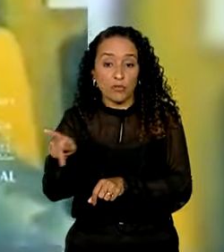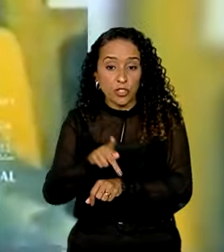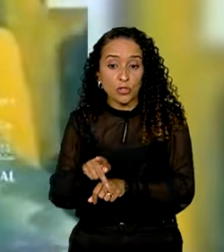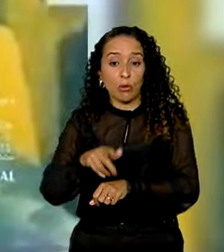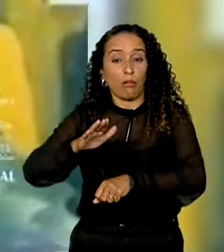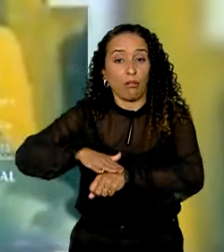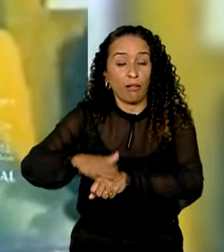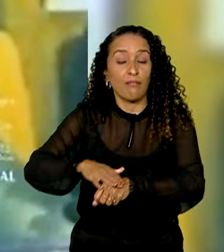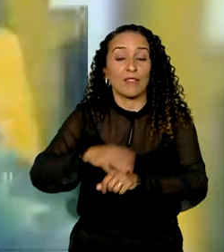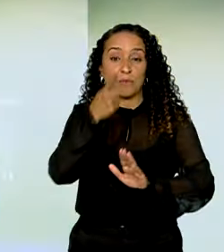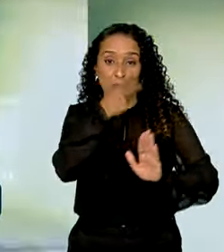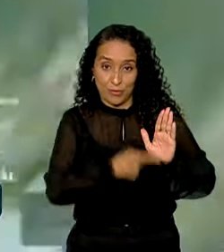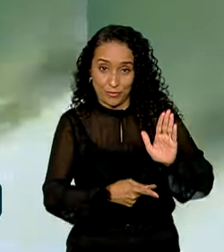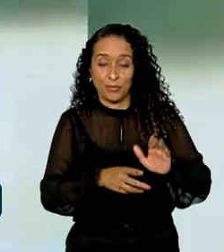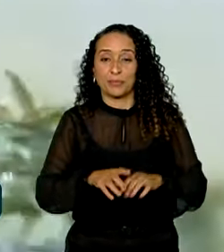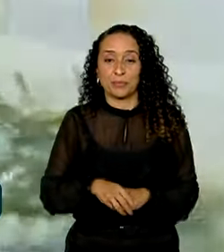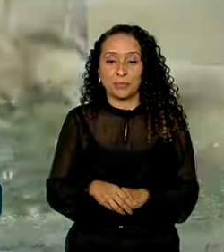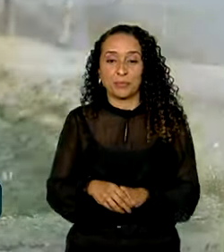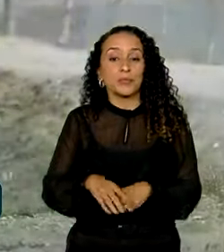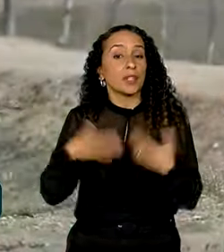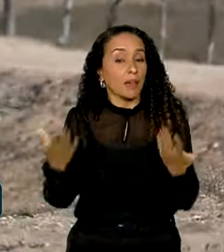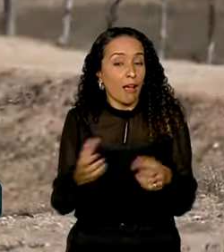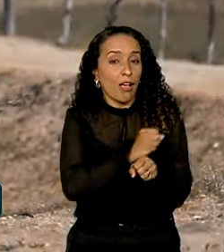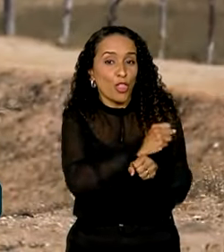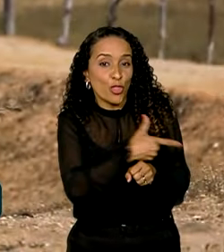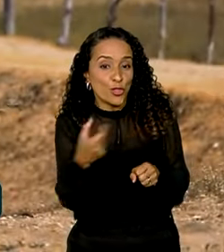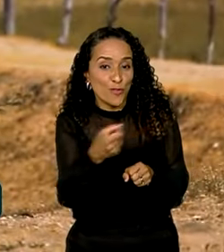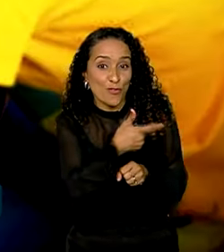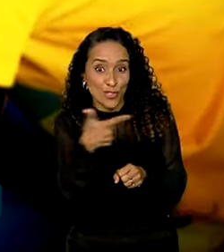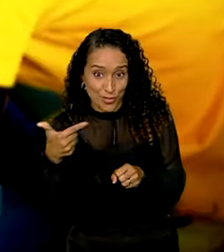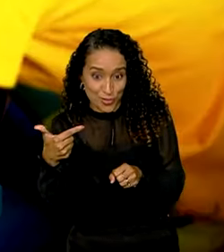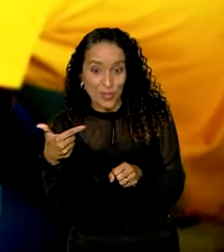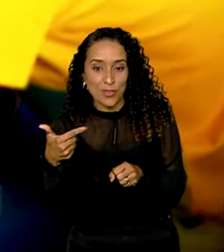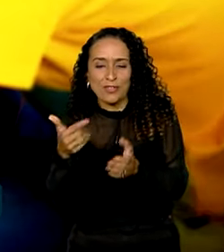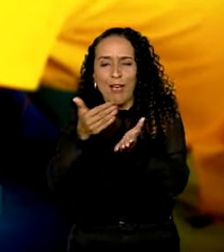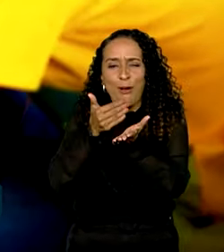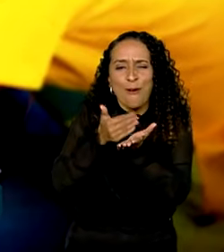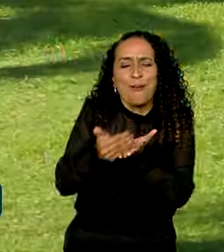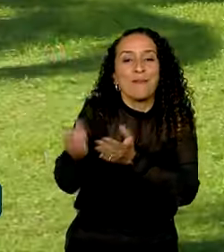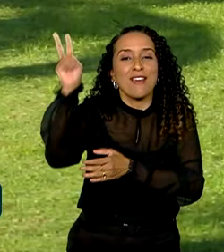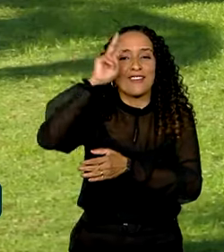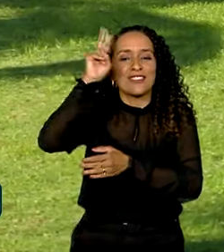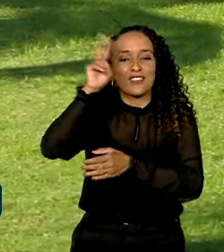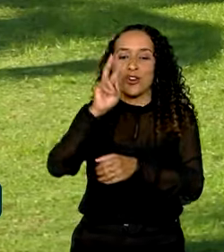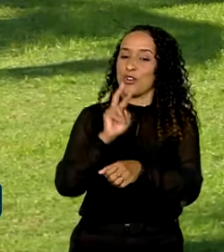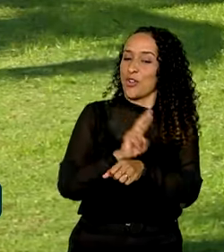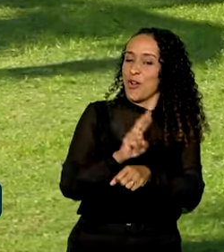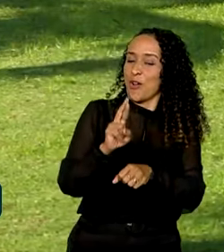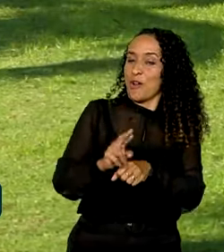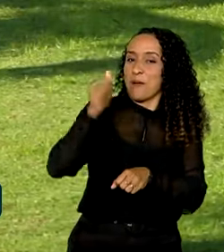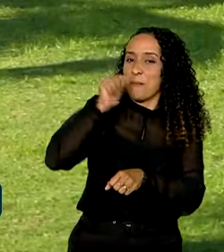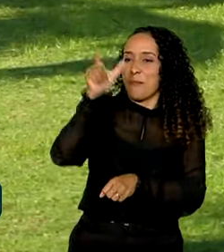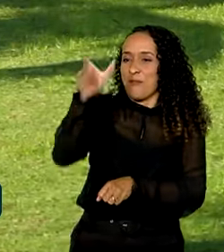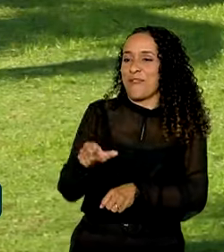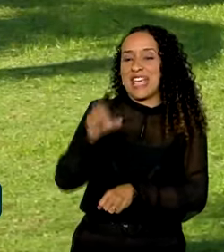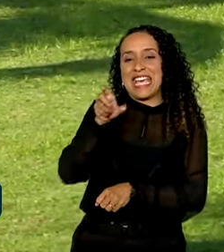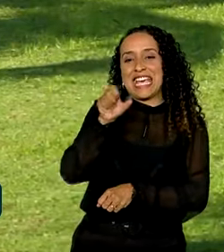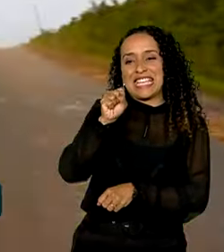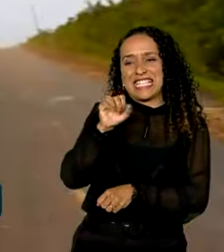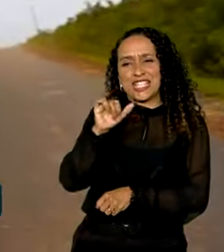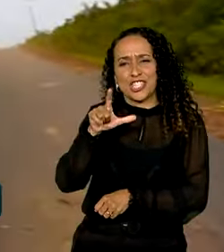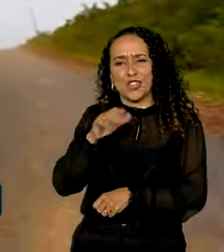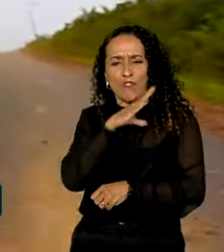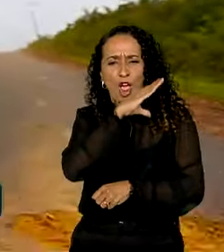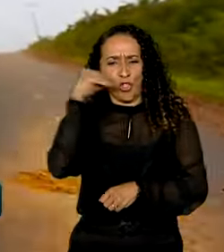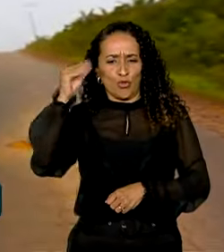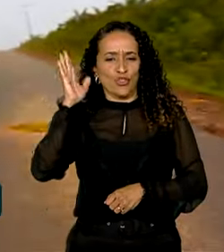atuavam no projeto. E em 2022, começa a história da rondonista Silvia, que já adulta,